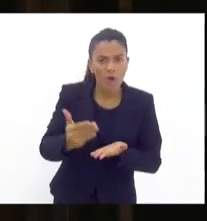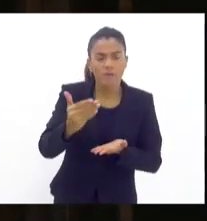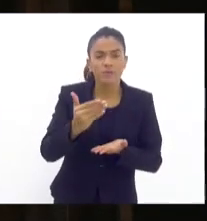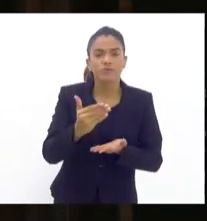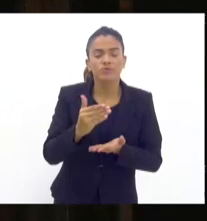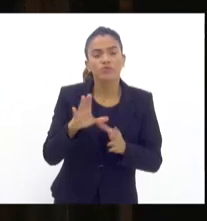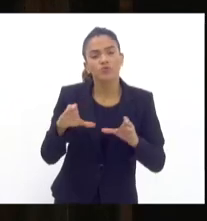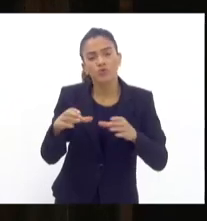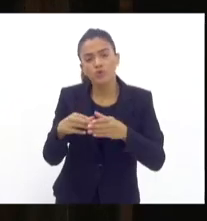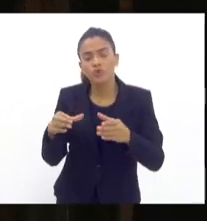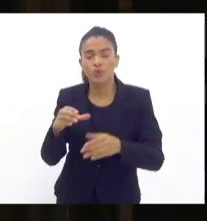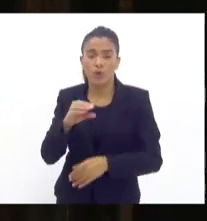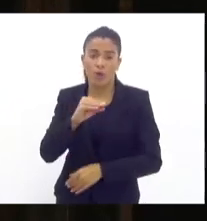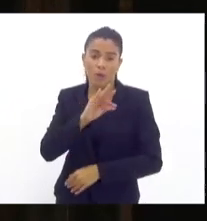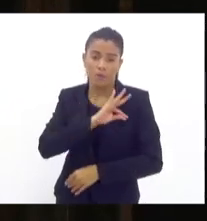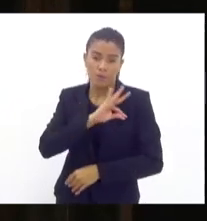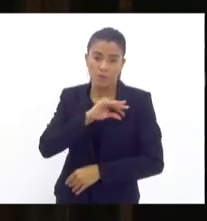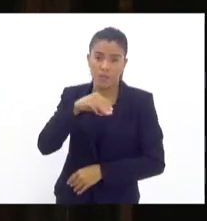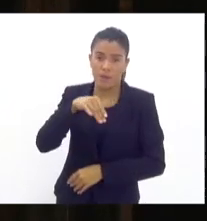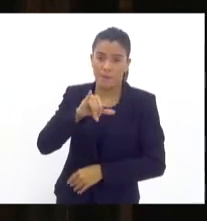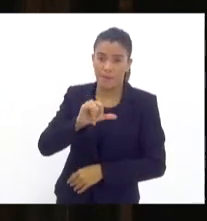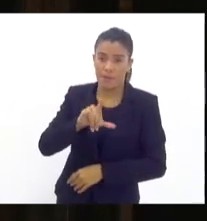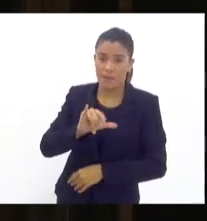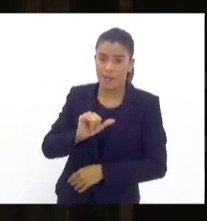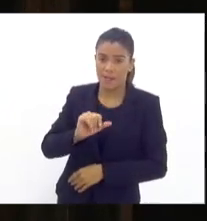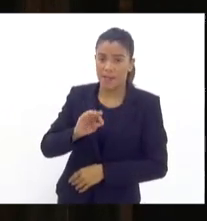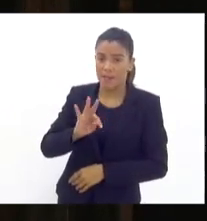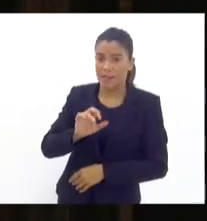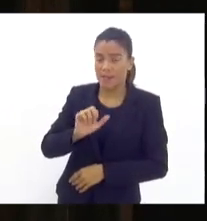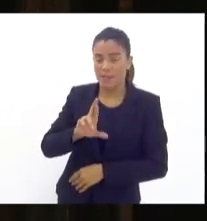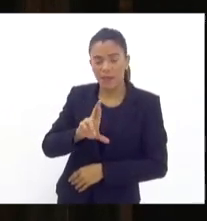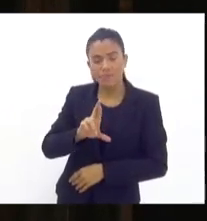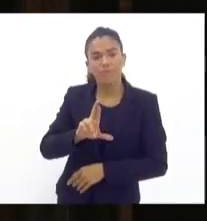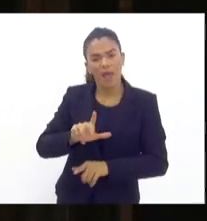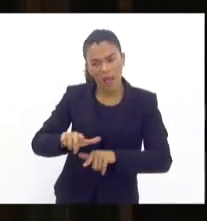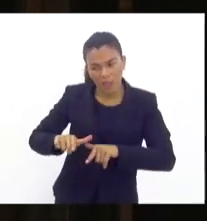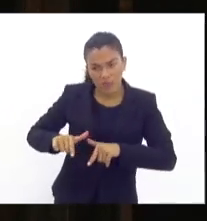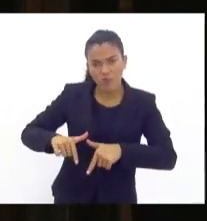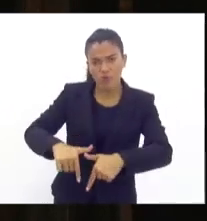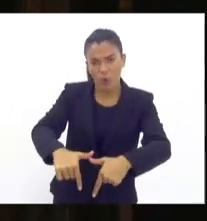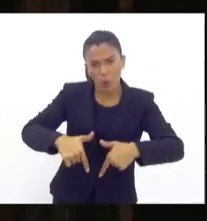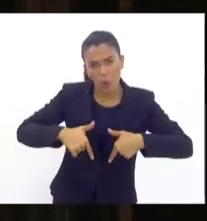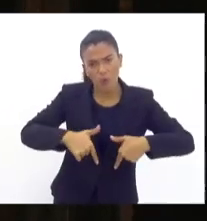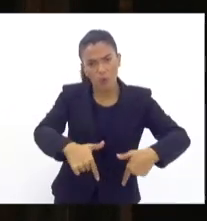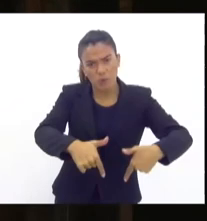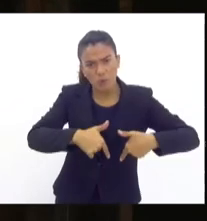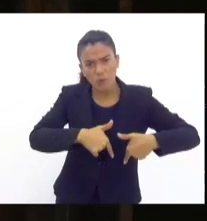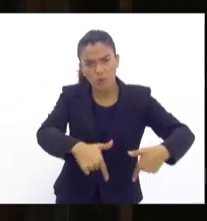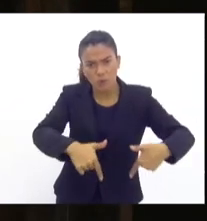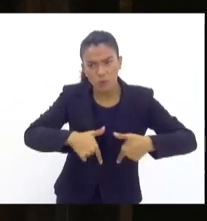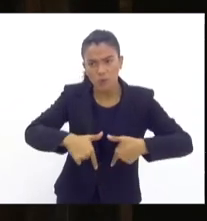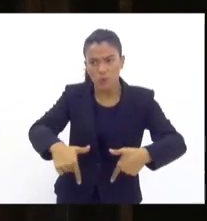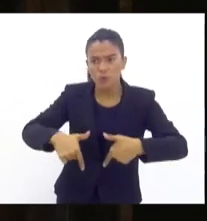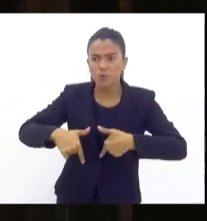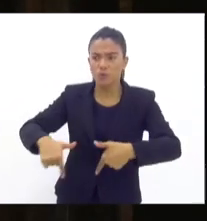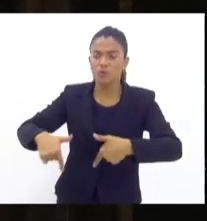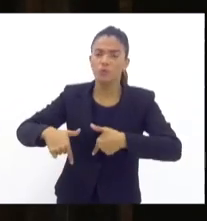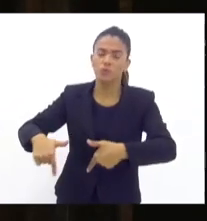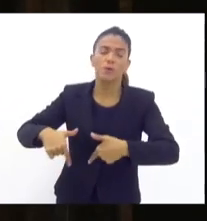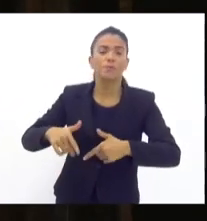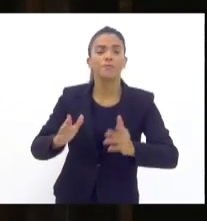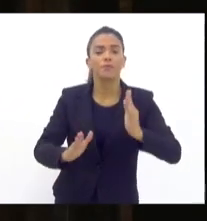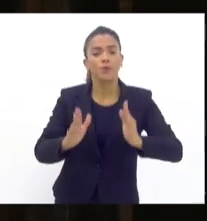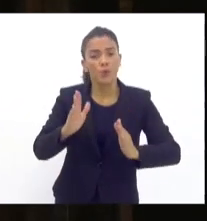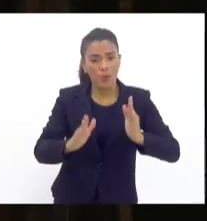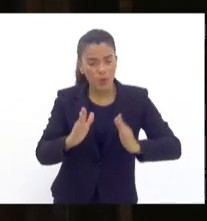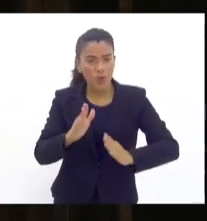junto com a Polícia Militar, ações ali na localidade para a gente, sobretudo, durante a